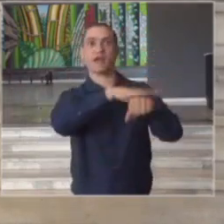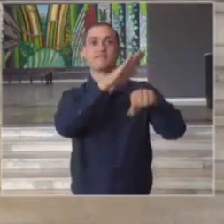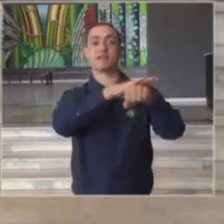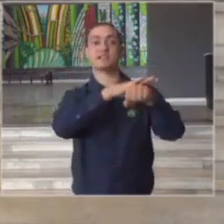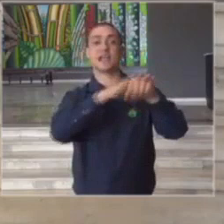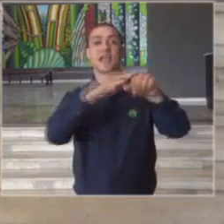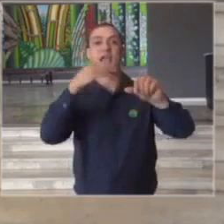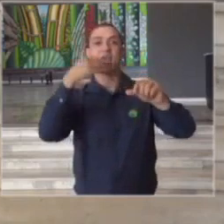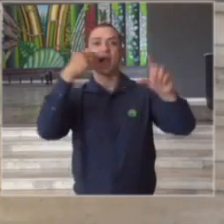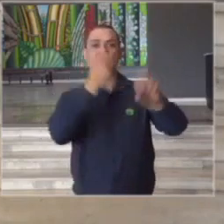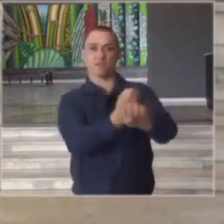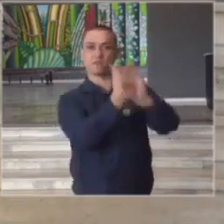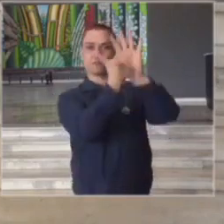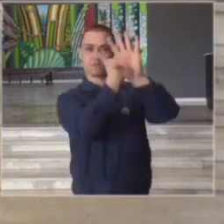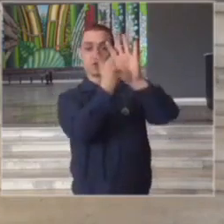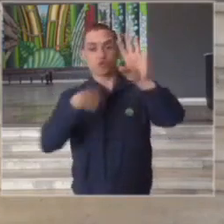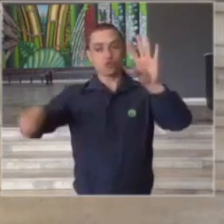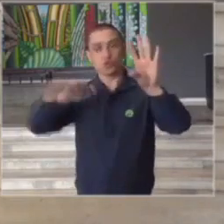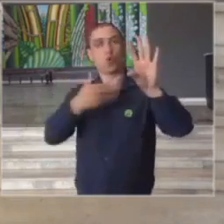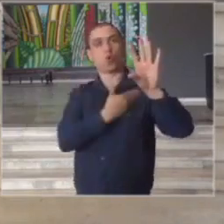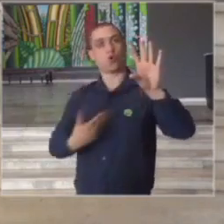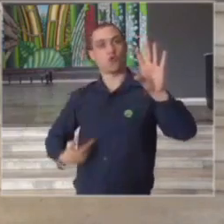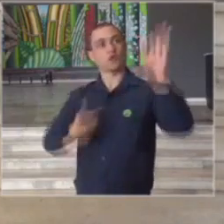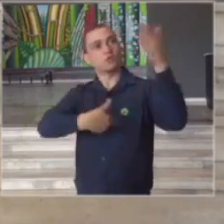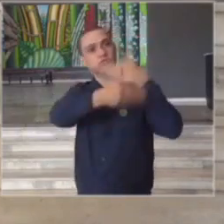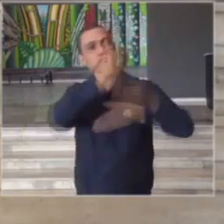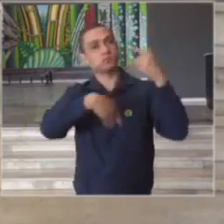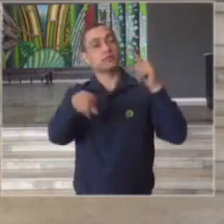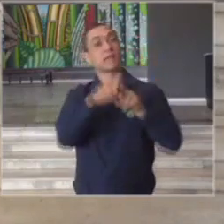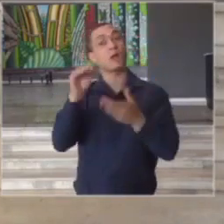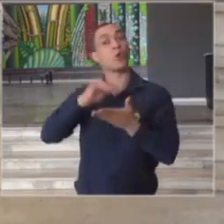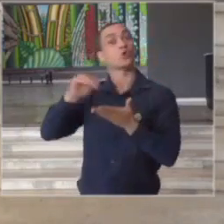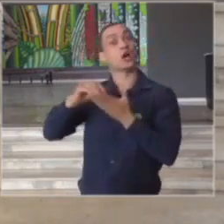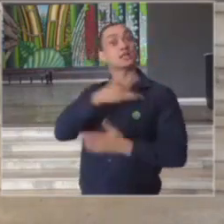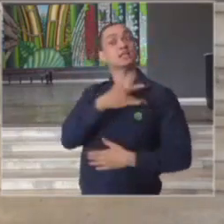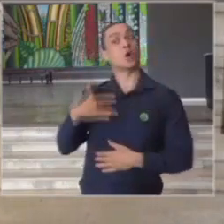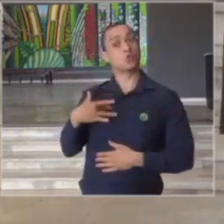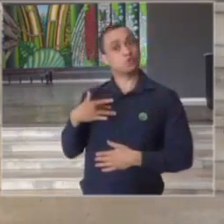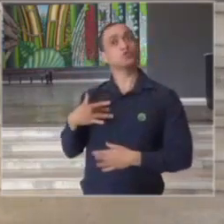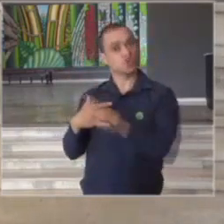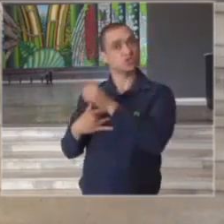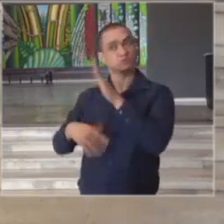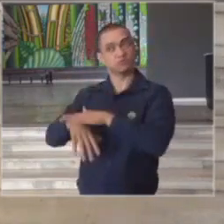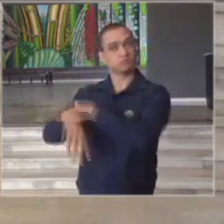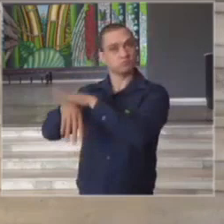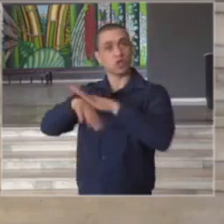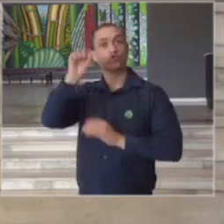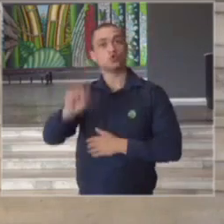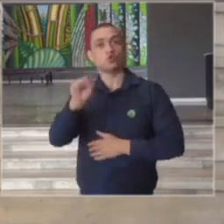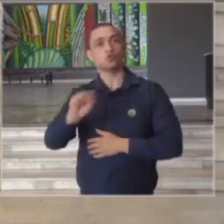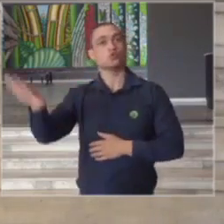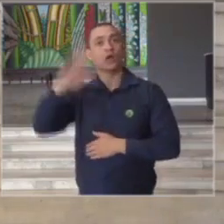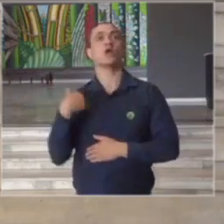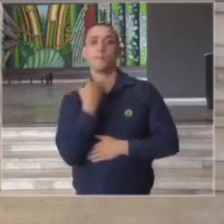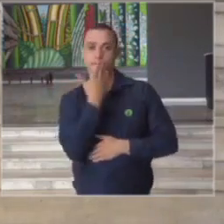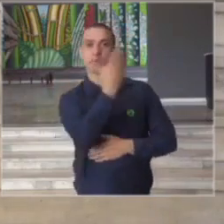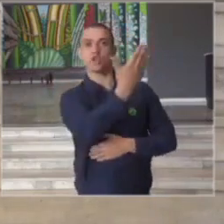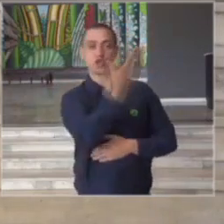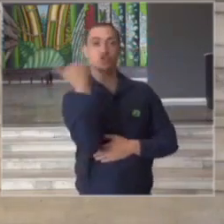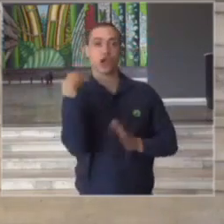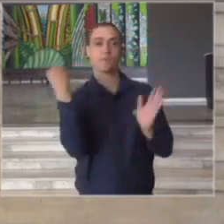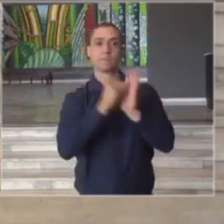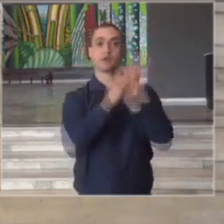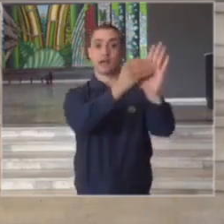uma videoconferência com os governadores e com os secretários de saúde da região sul-sudeste a